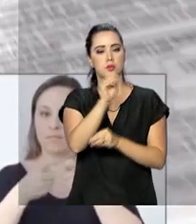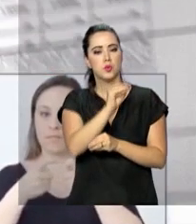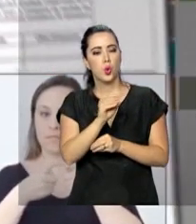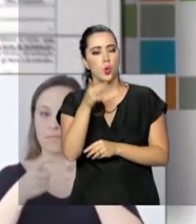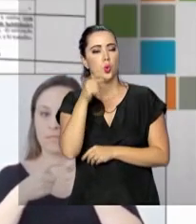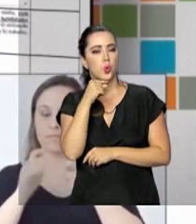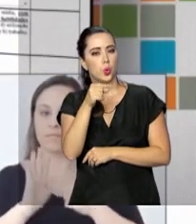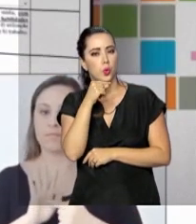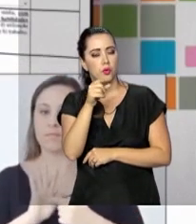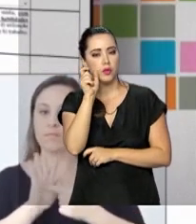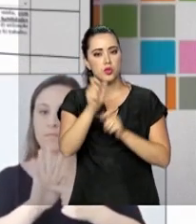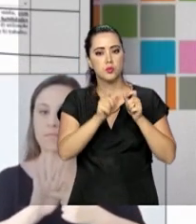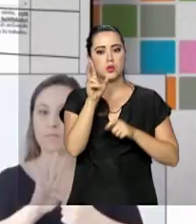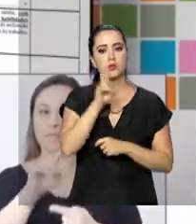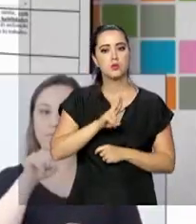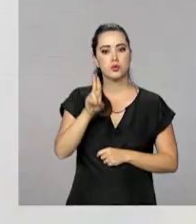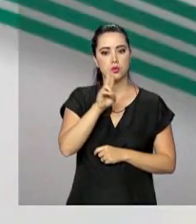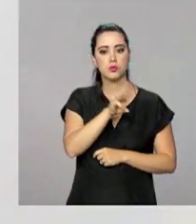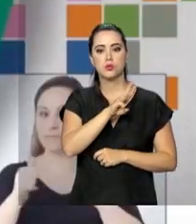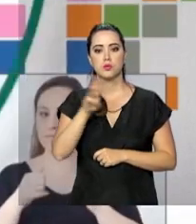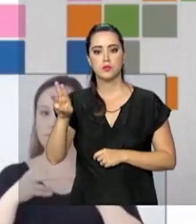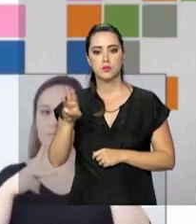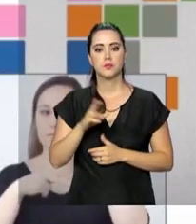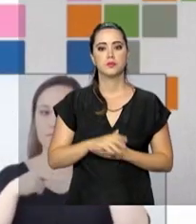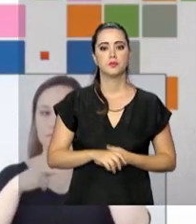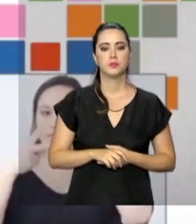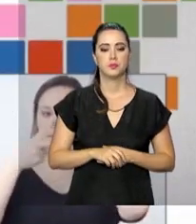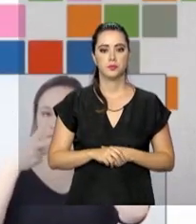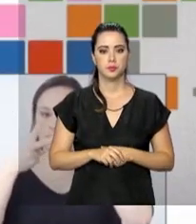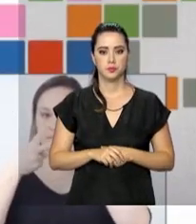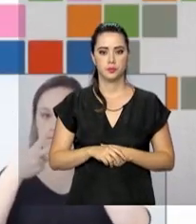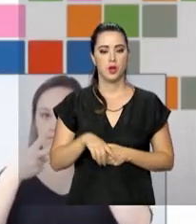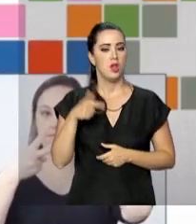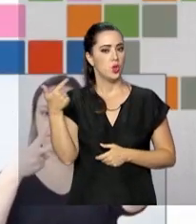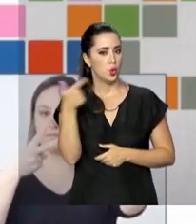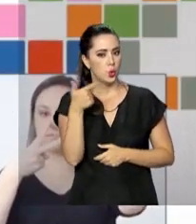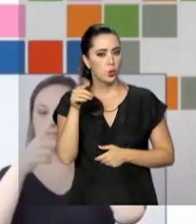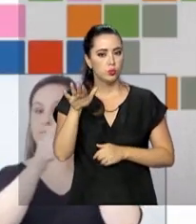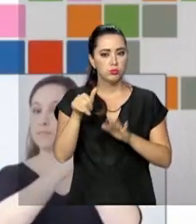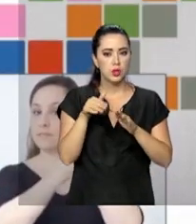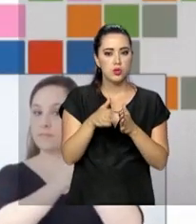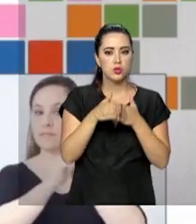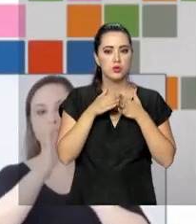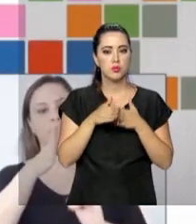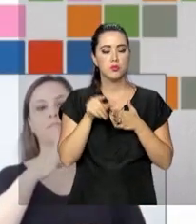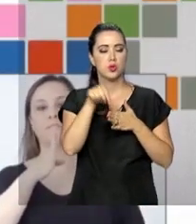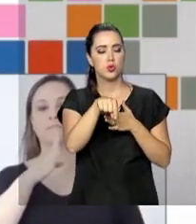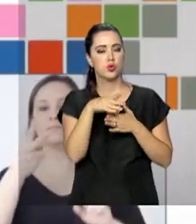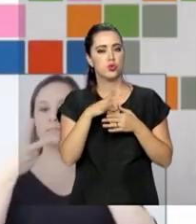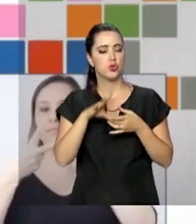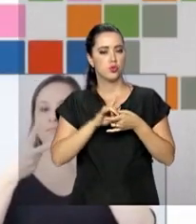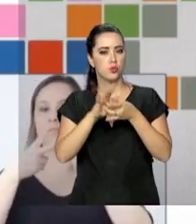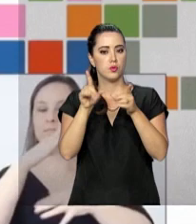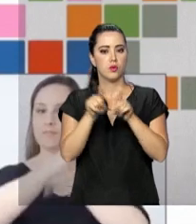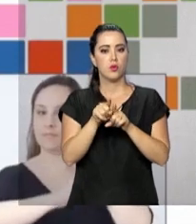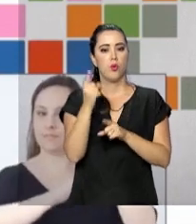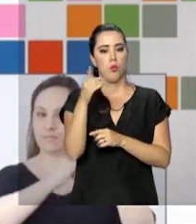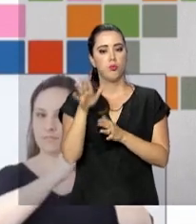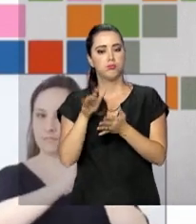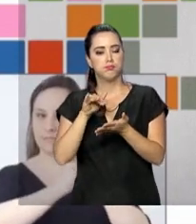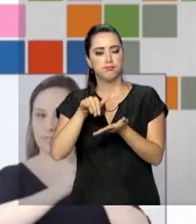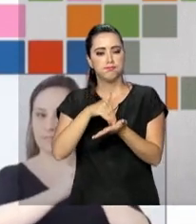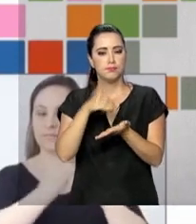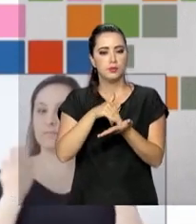as principais dúvidas de quem usa o site. Você agora tem duas formas de pedir o seu PASSE LIVRE. Uma é manual, como você já